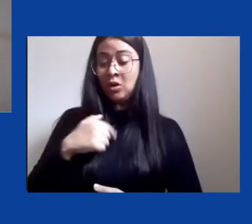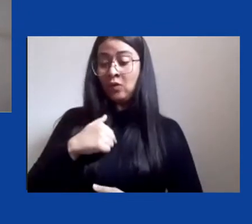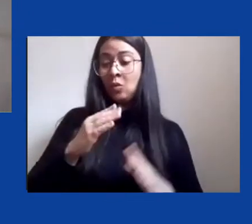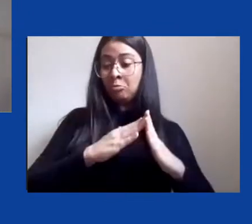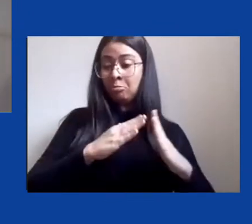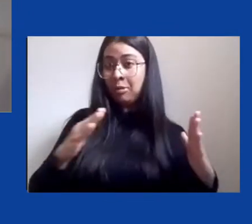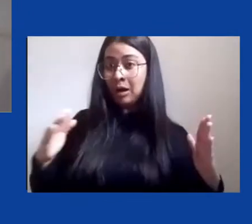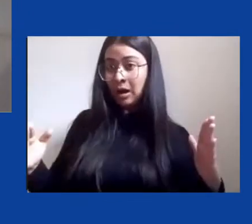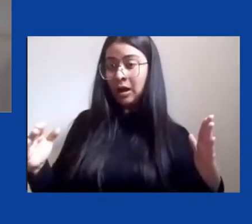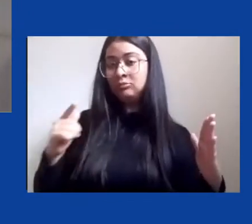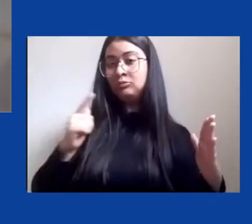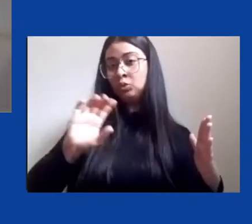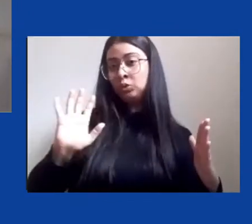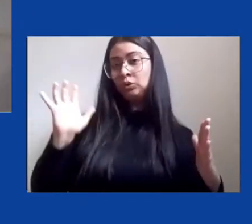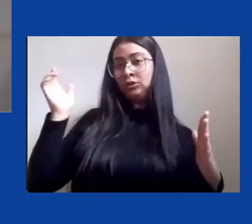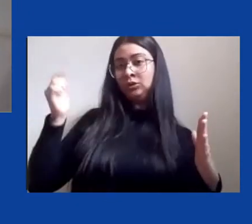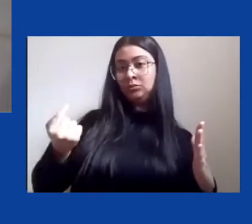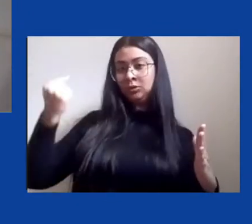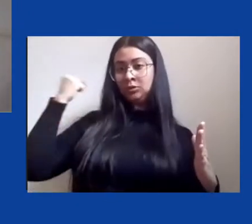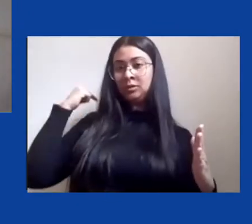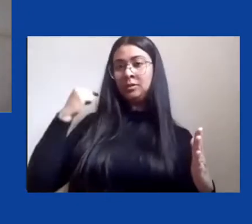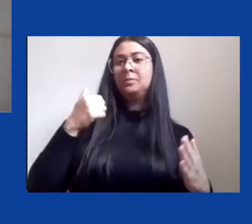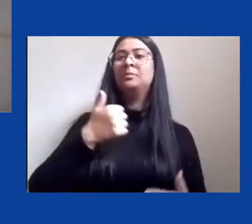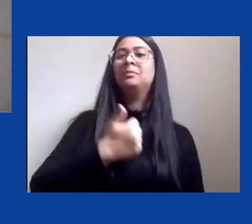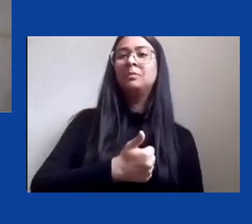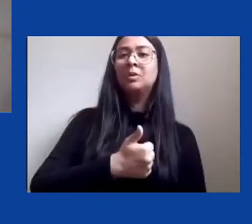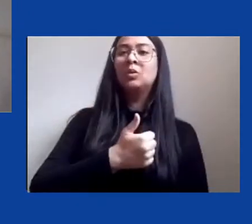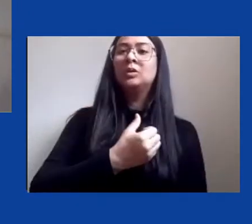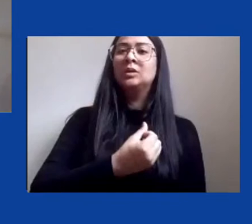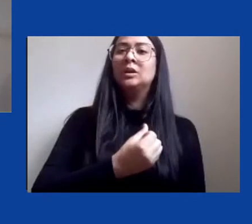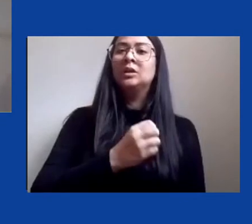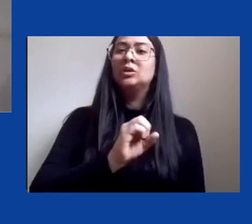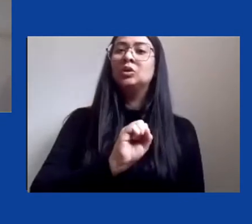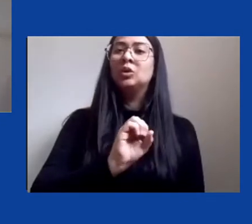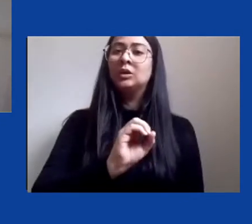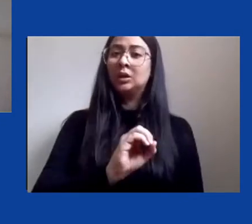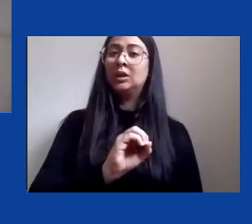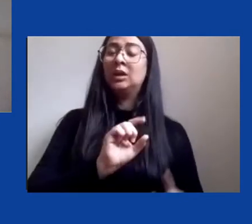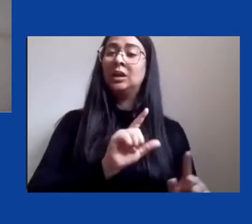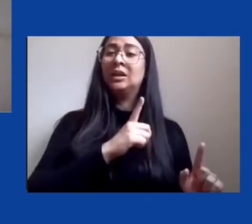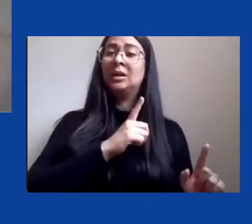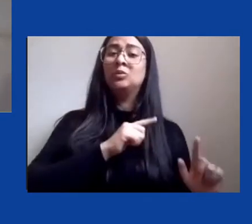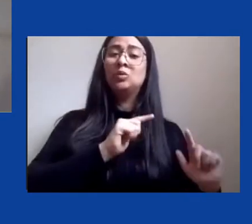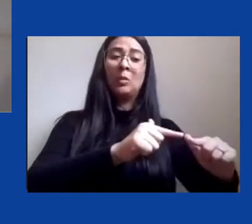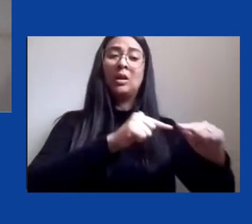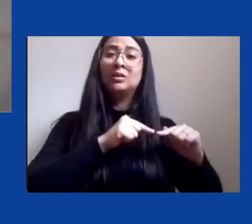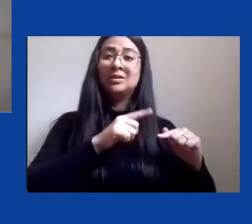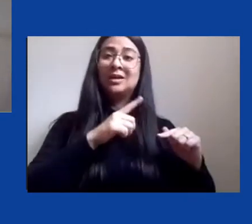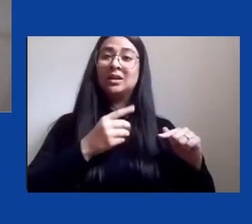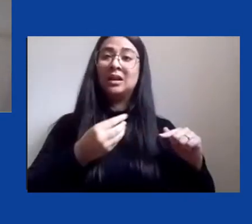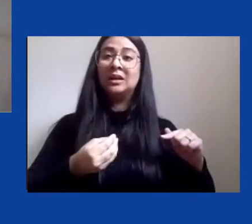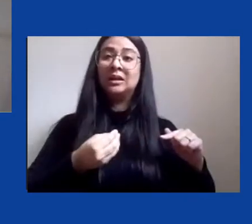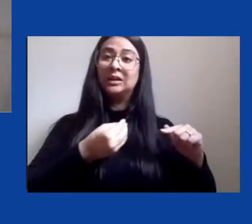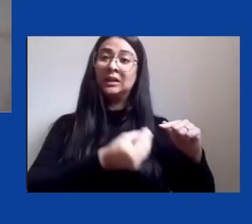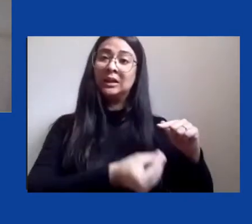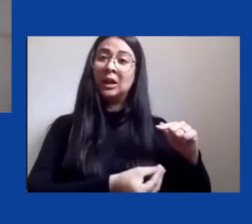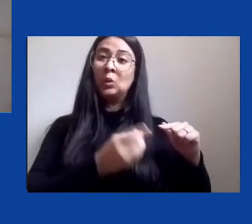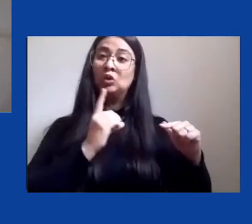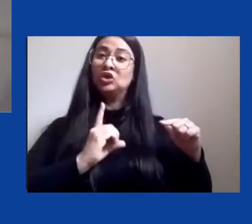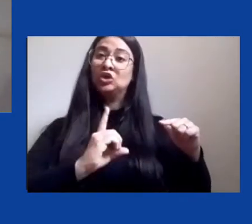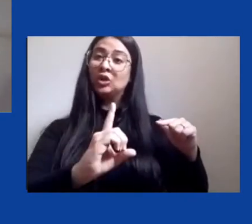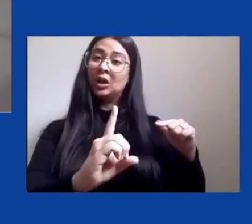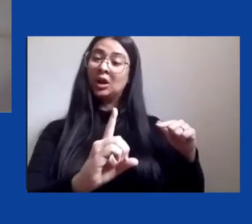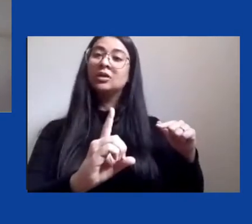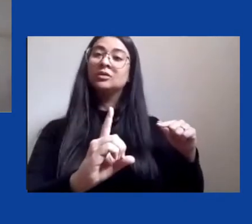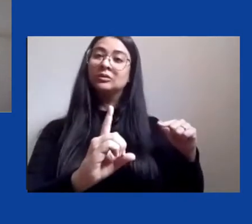1680 nós tivemos um alvará que estabeleceu alguns direitos aos índios o qual denominou